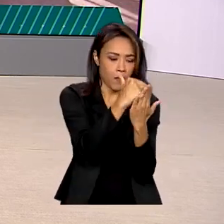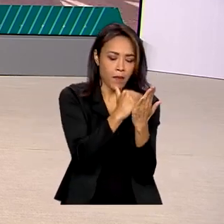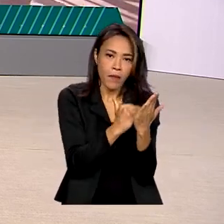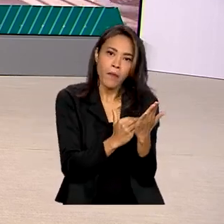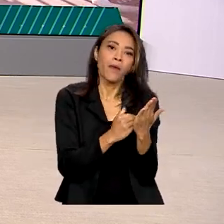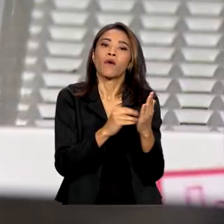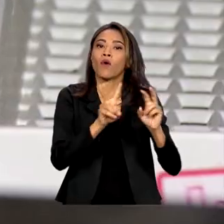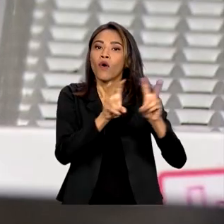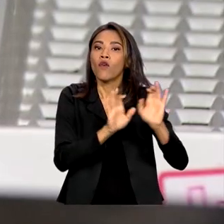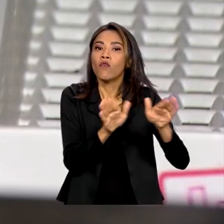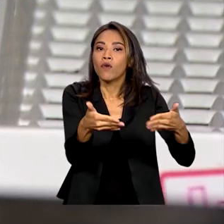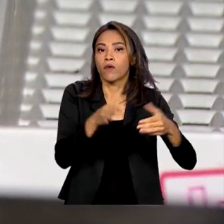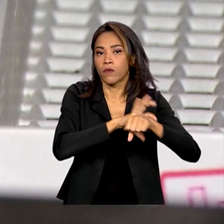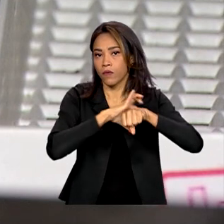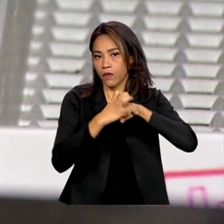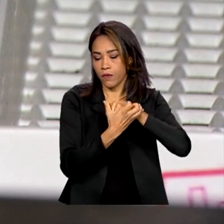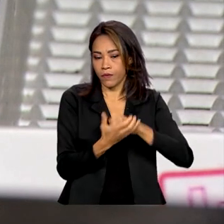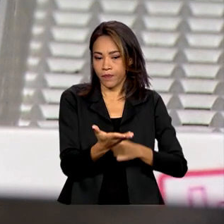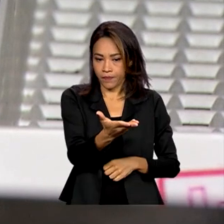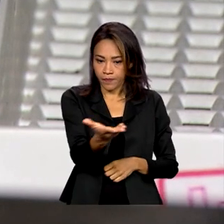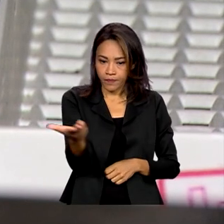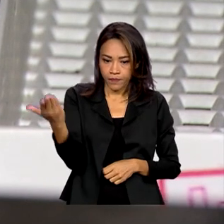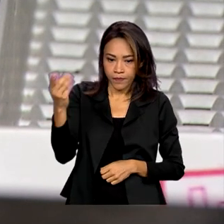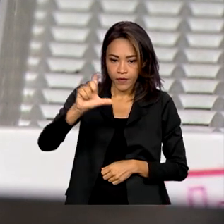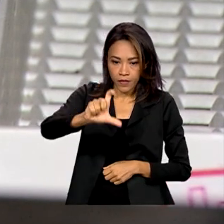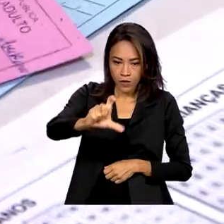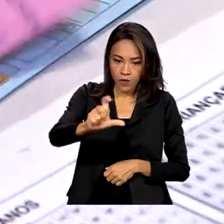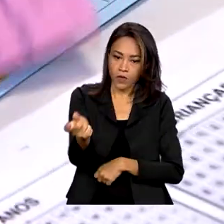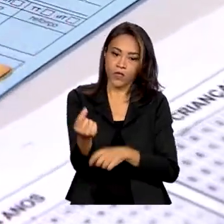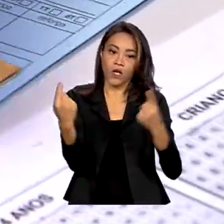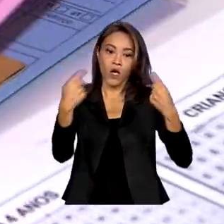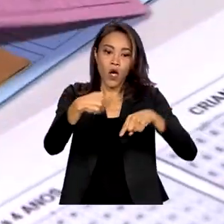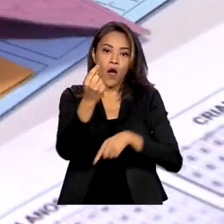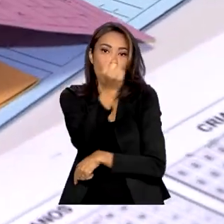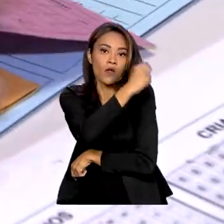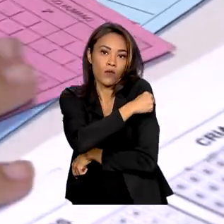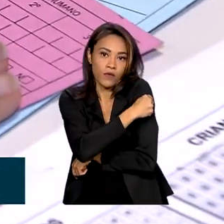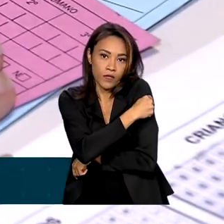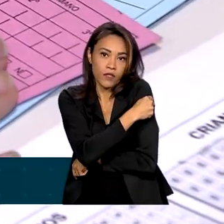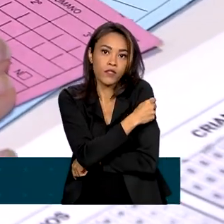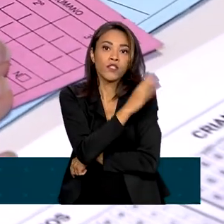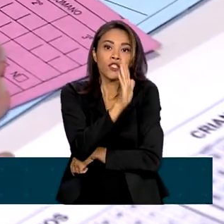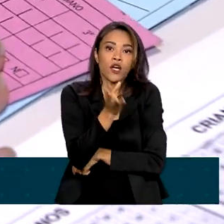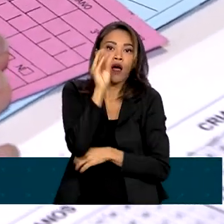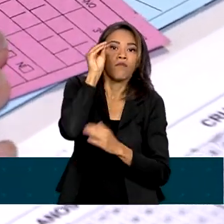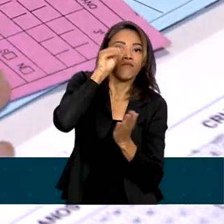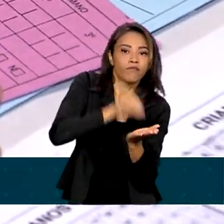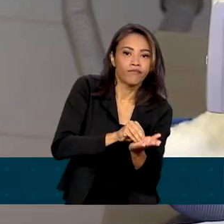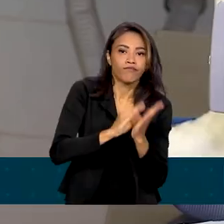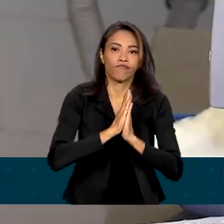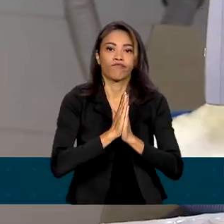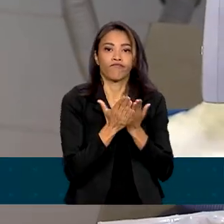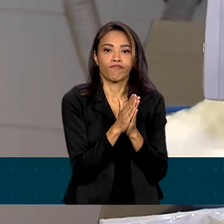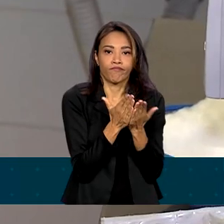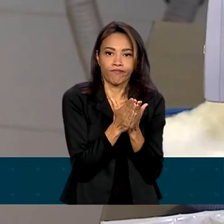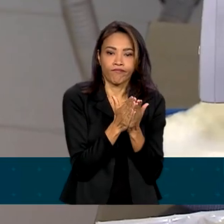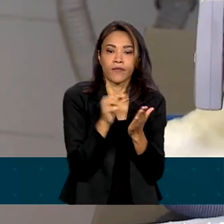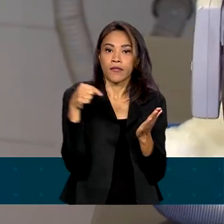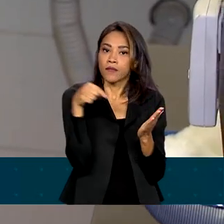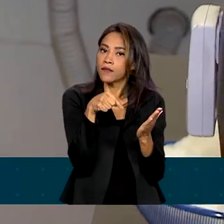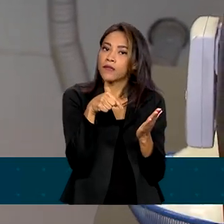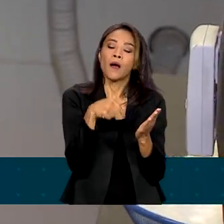-19. As doses contra a Covid-19 já foram incluídas na caderneta anual que oferece